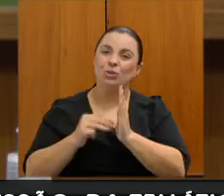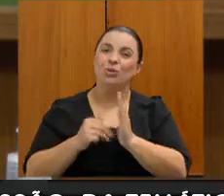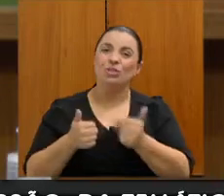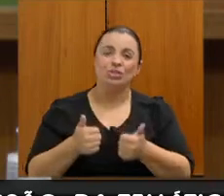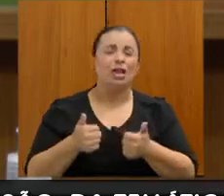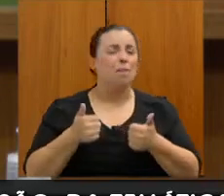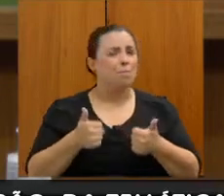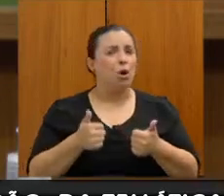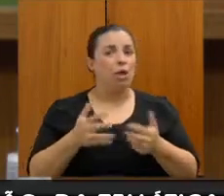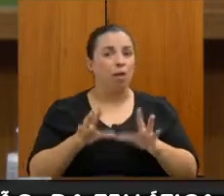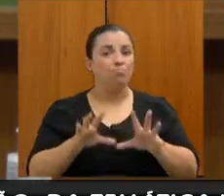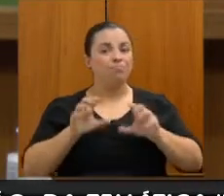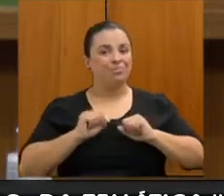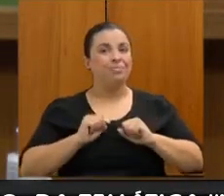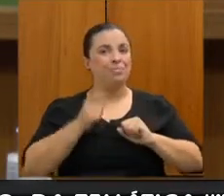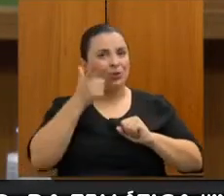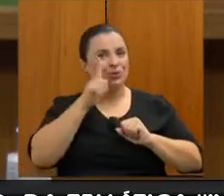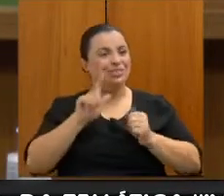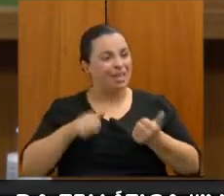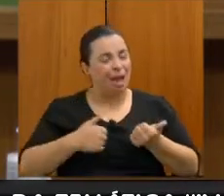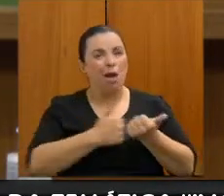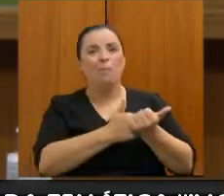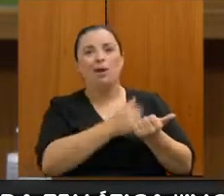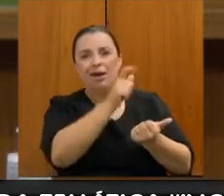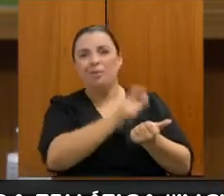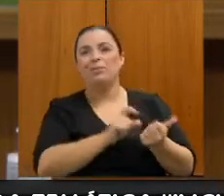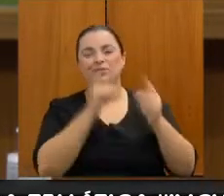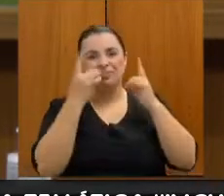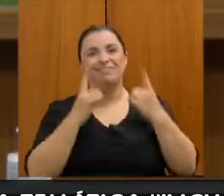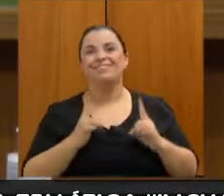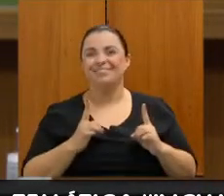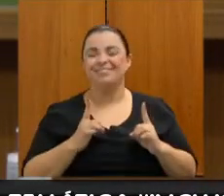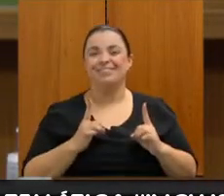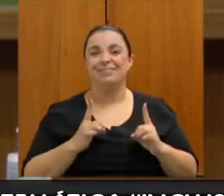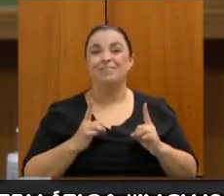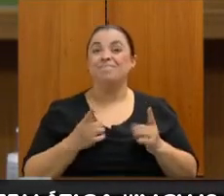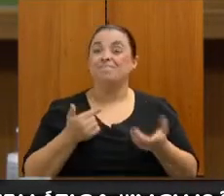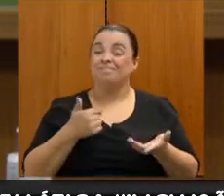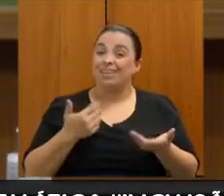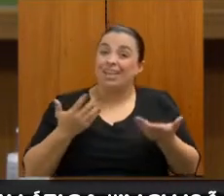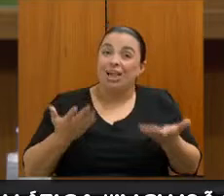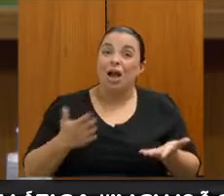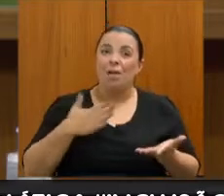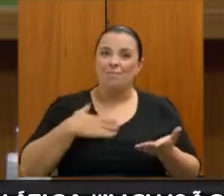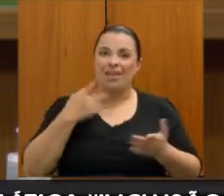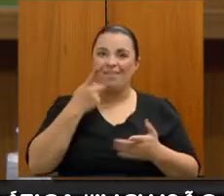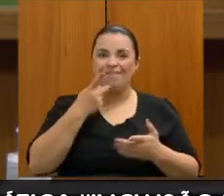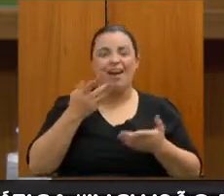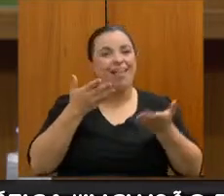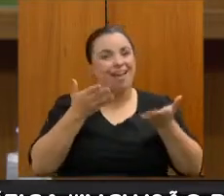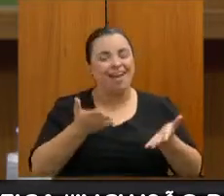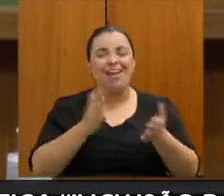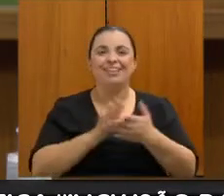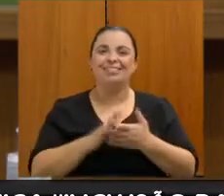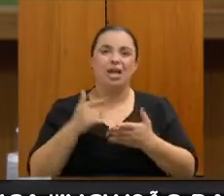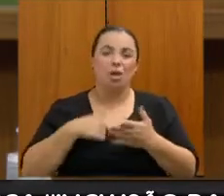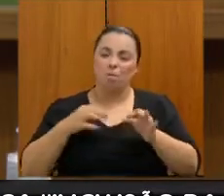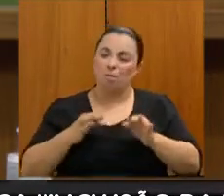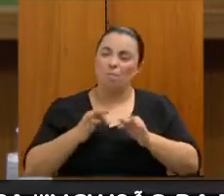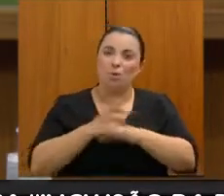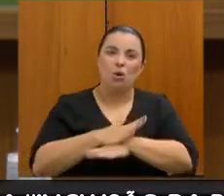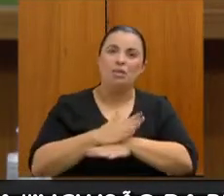se apropriar para apoiar esse sujeito. A minha fala é essa. Estou à disposição para qualquer